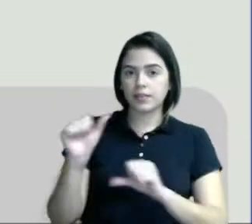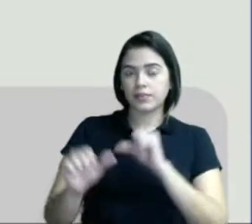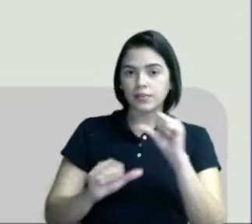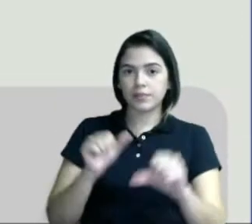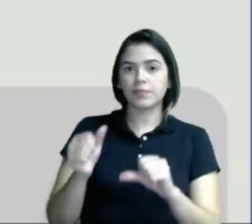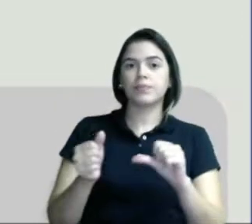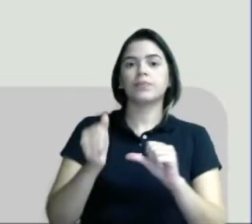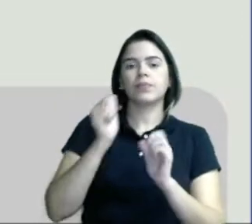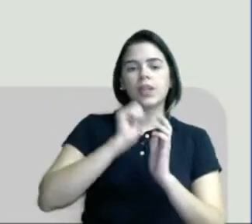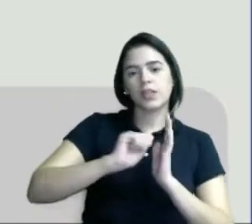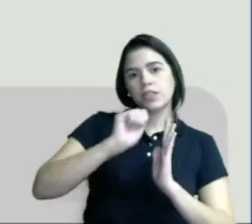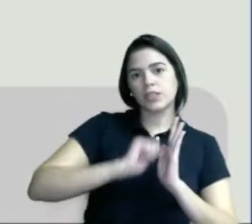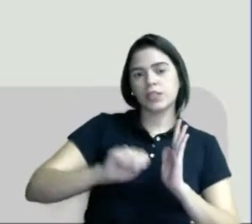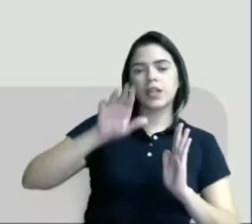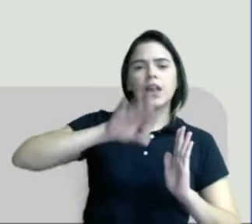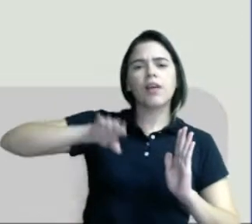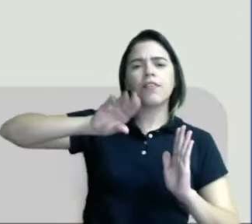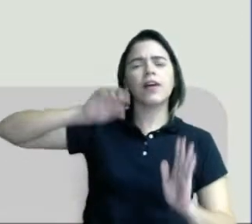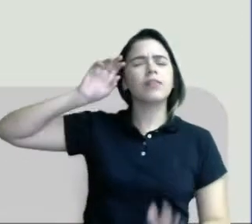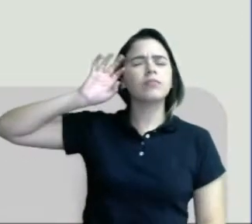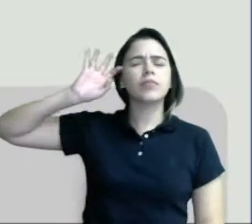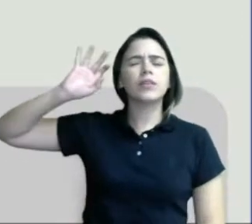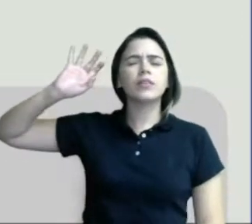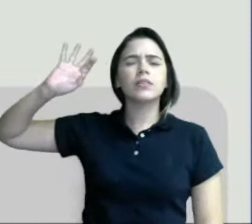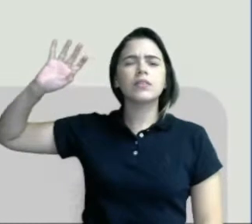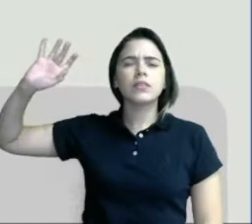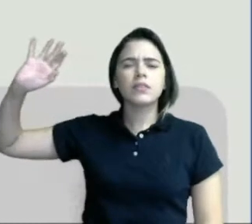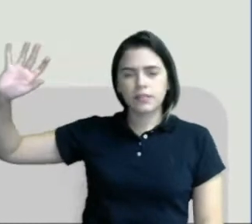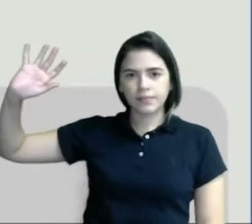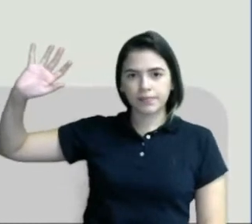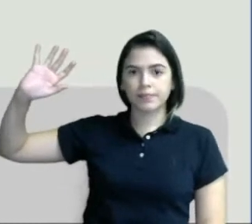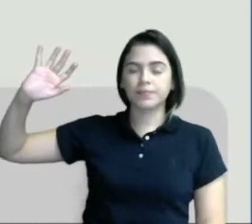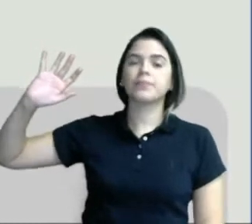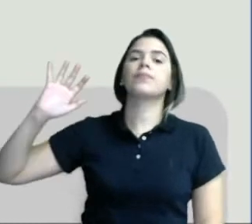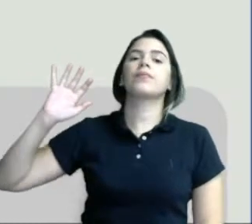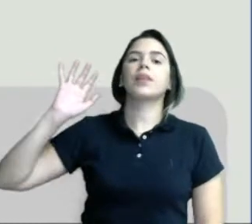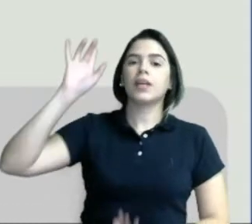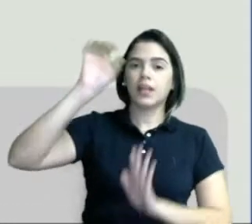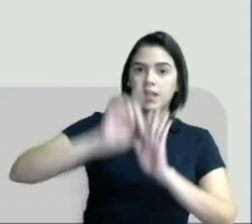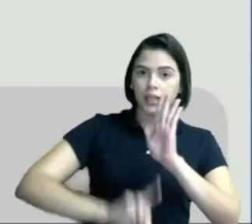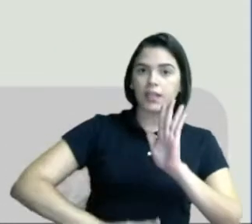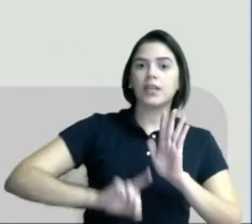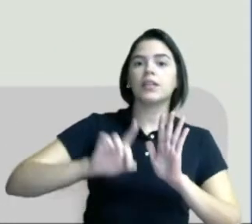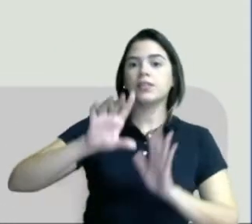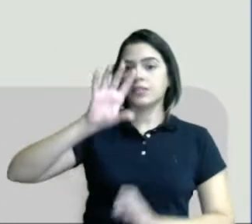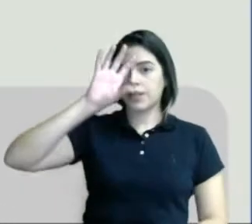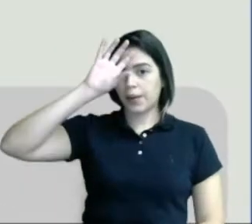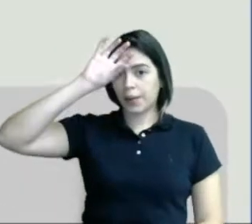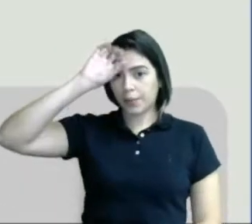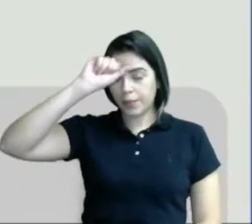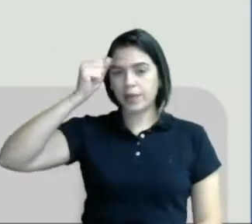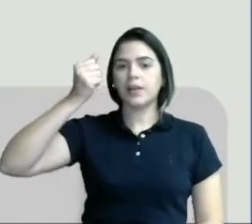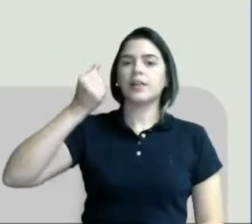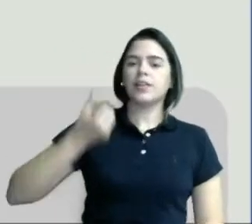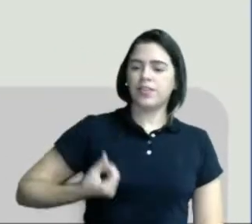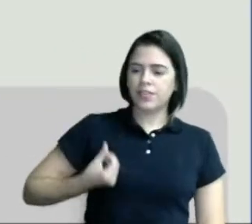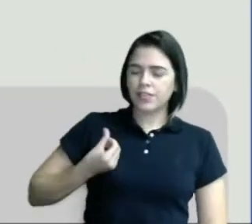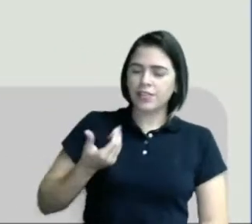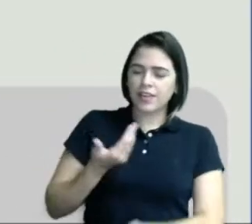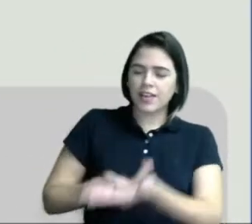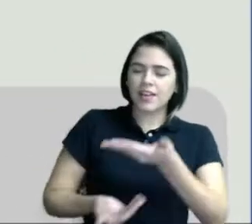Escrita, fala, pensamento e imaginação. Direitos de aprendizagens, conviver,